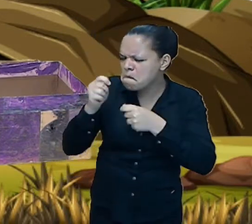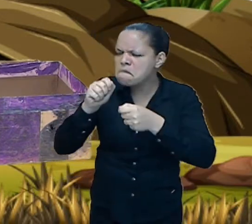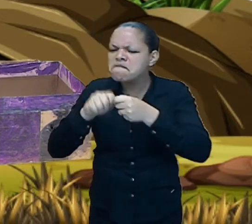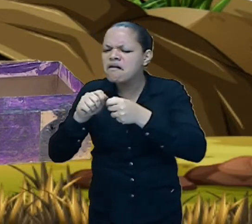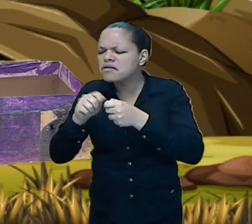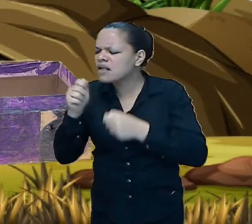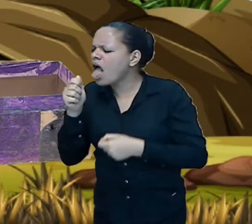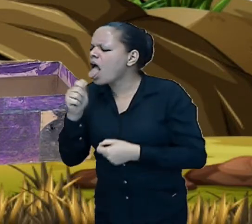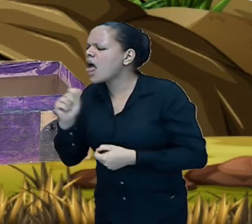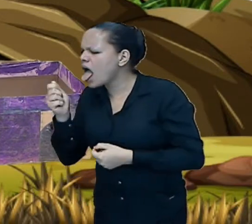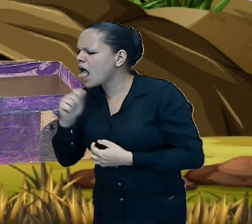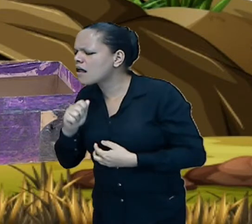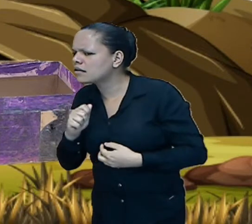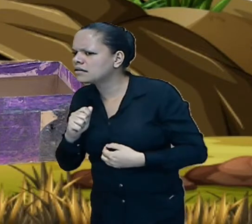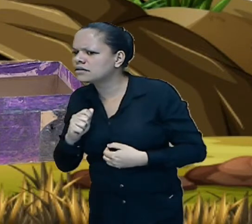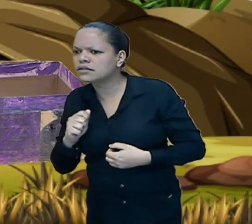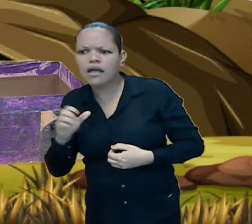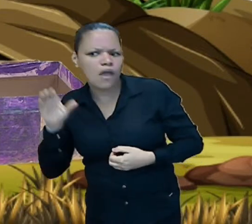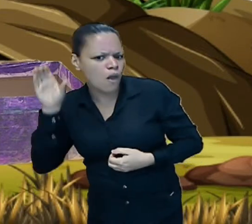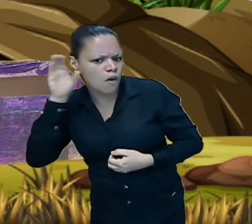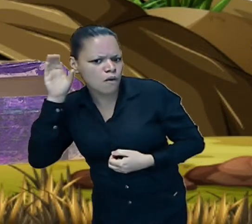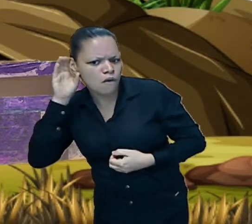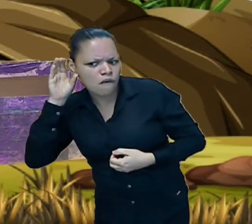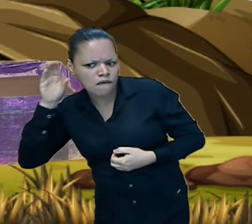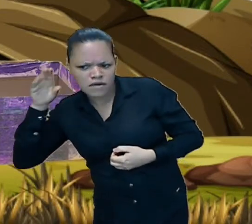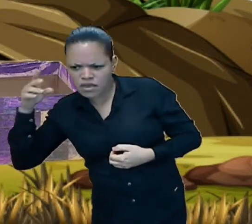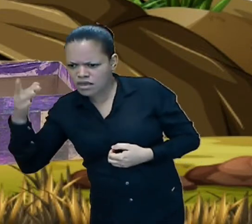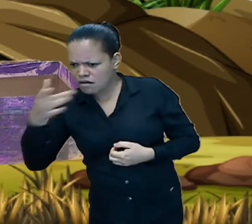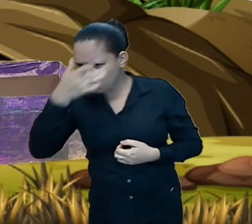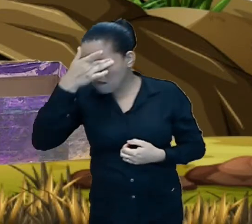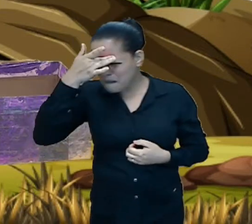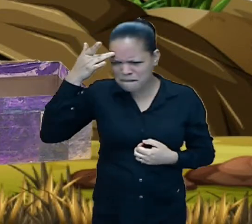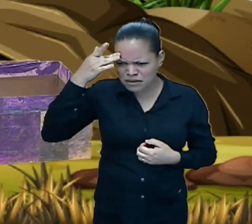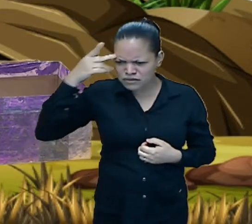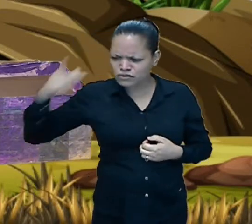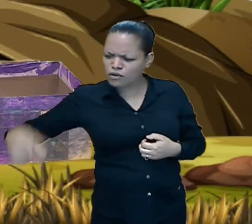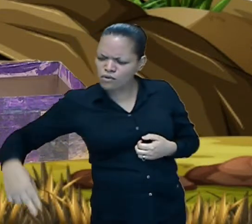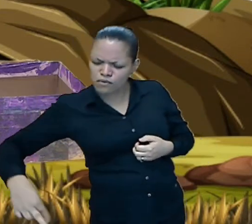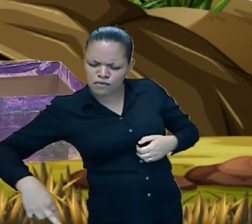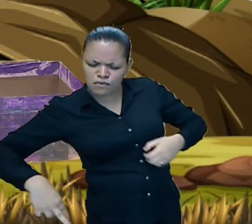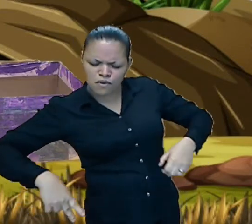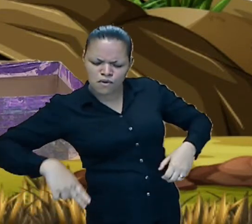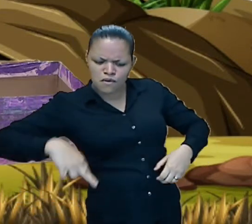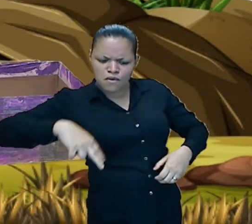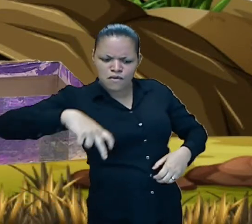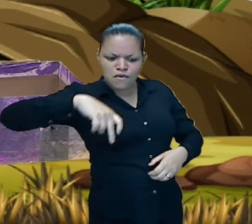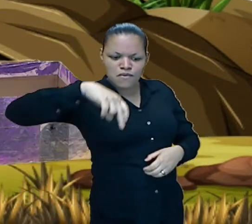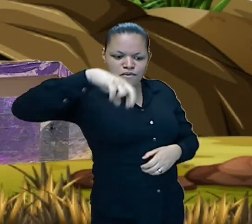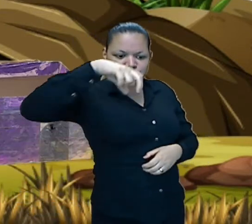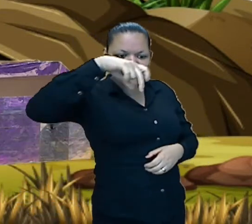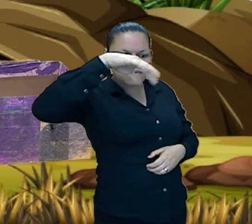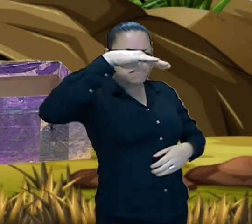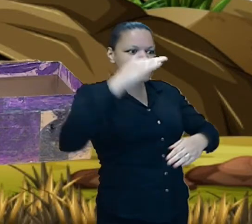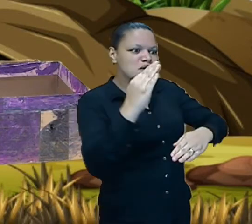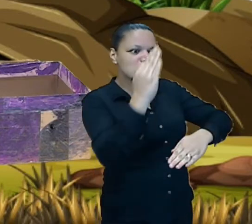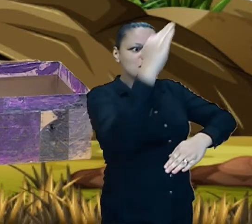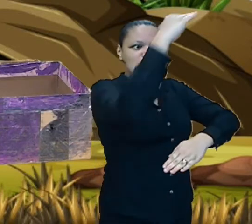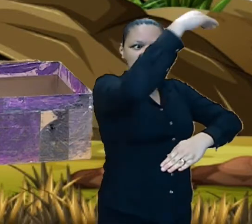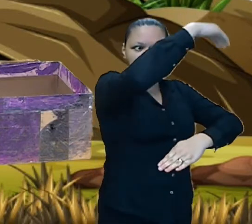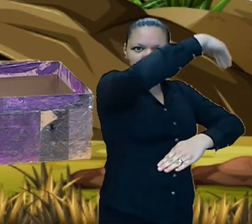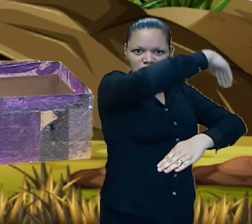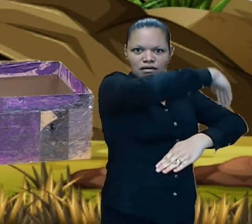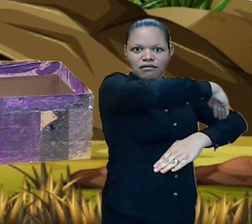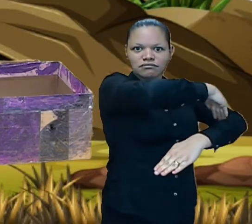caverna cavernosa a princesa foi na frente receber era um rapaz que vinha